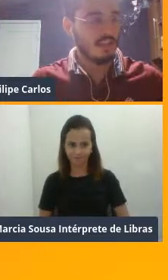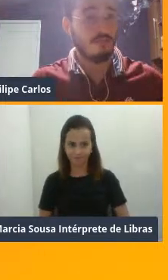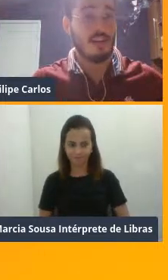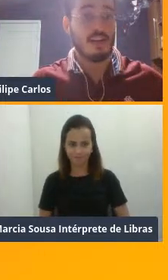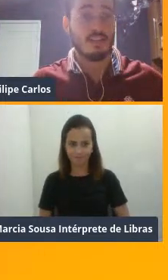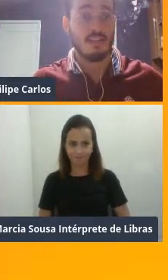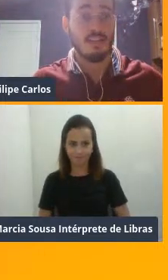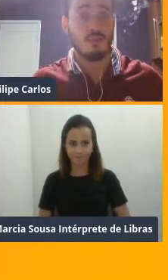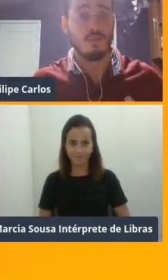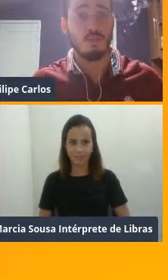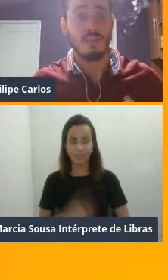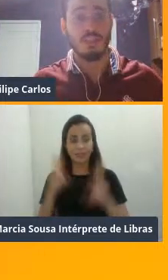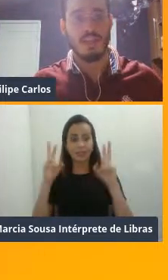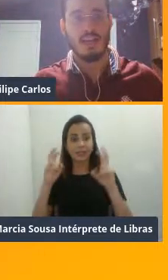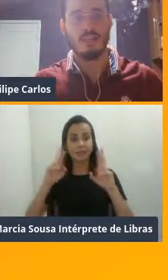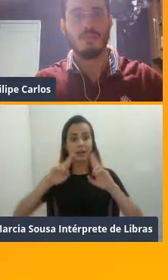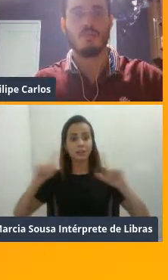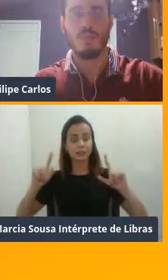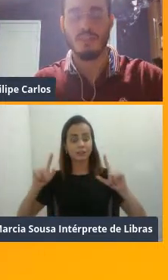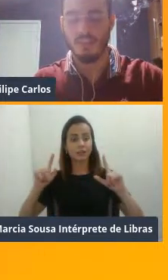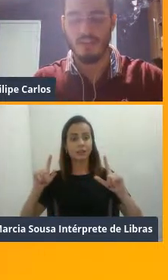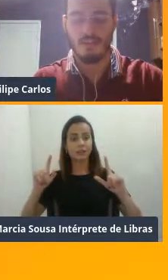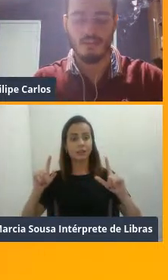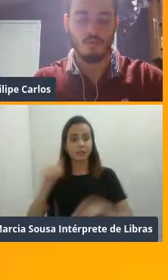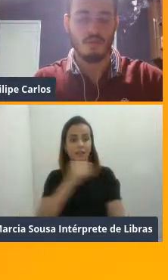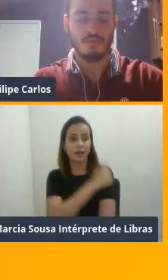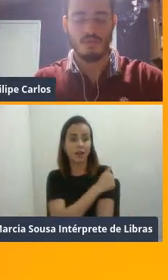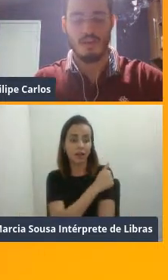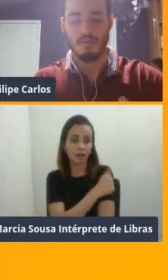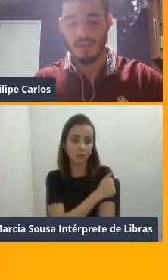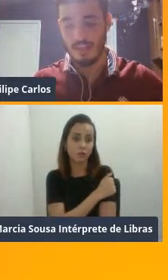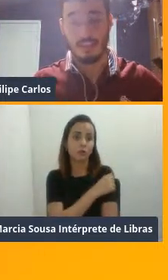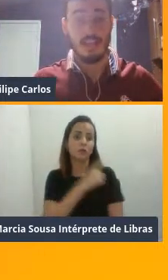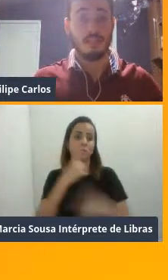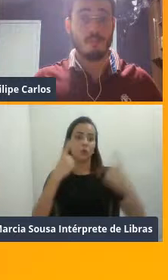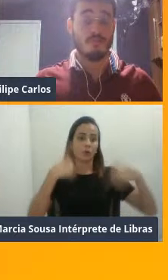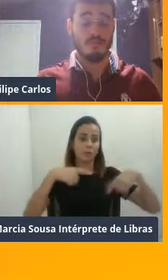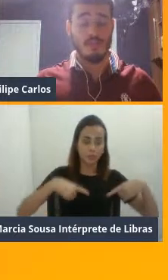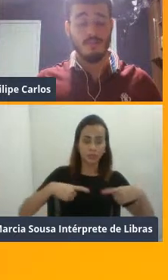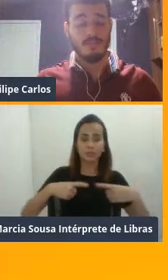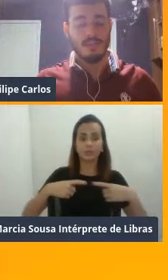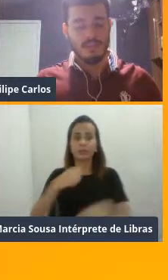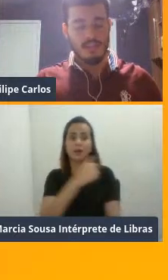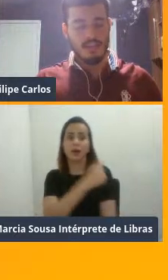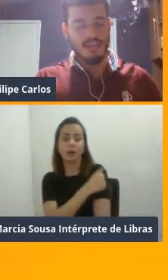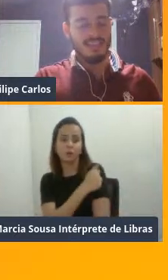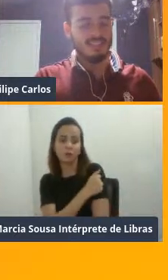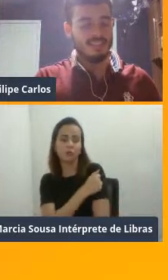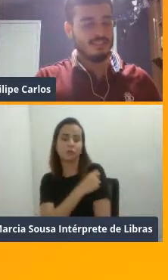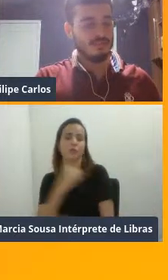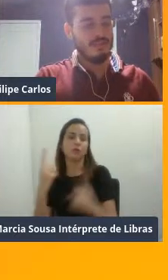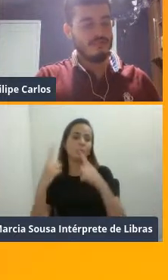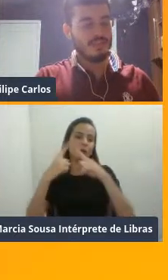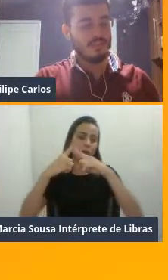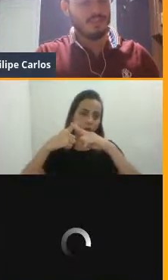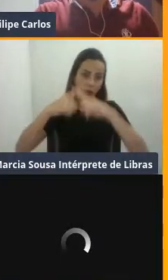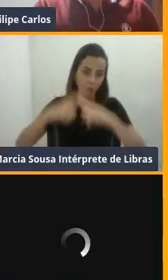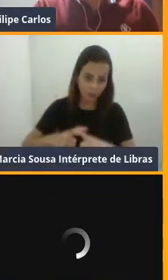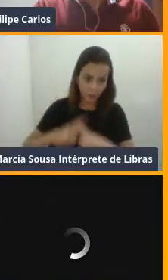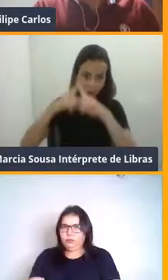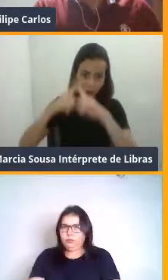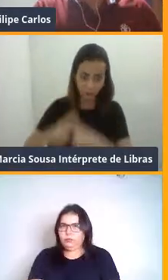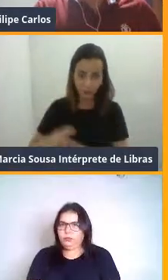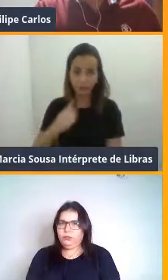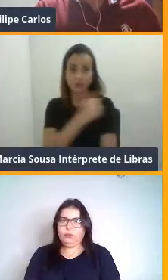sobre a diferença de aluno bem-estar, aluno competitivo, aluno profissional, certo? Atleta profissional. Uma visão